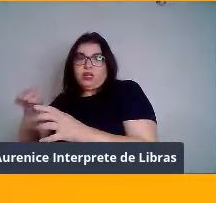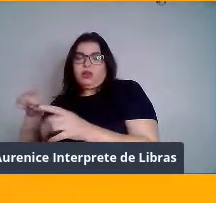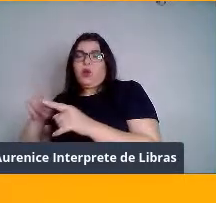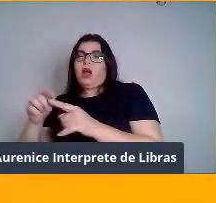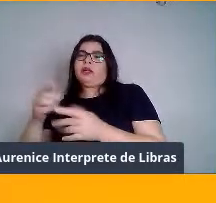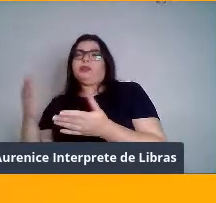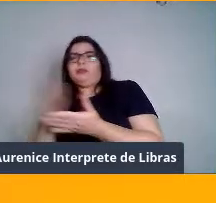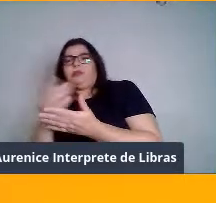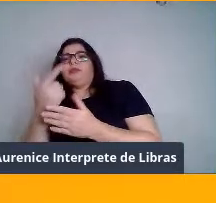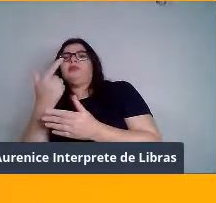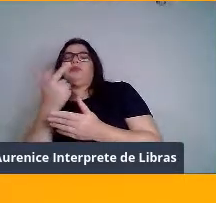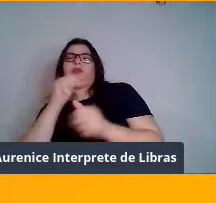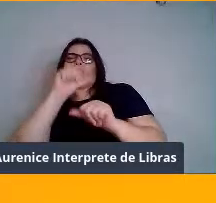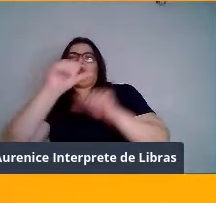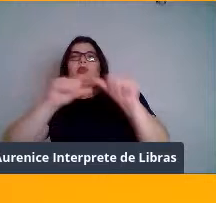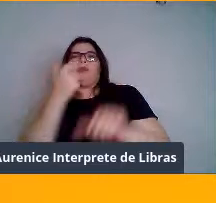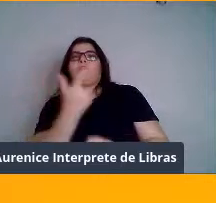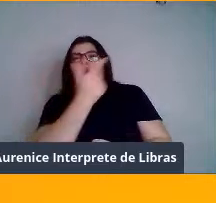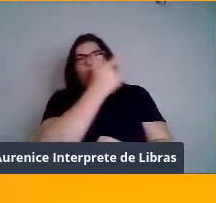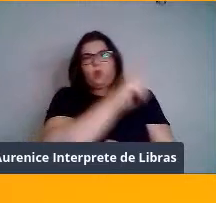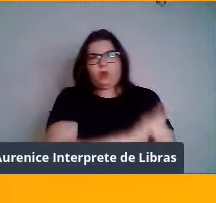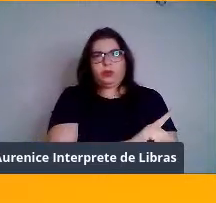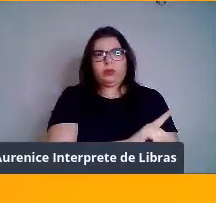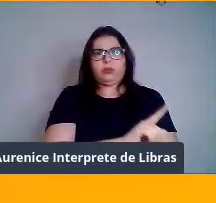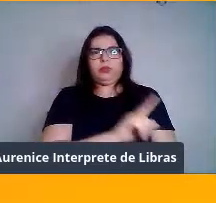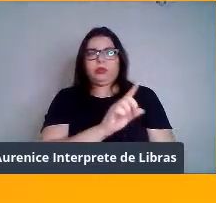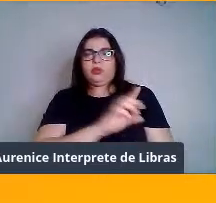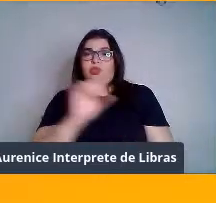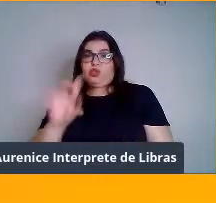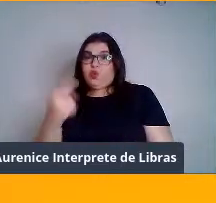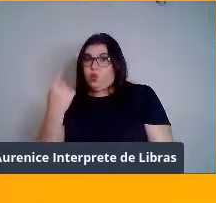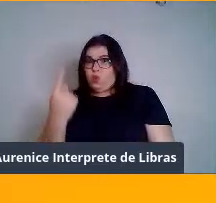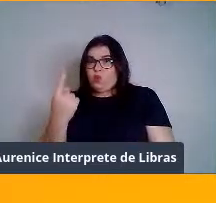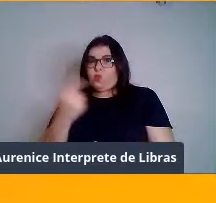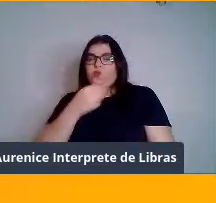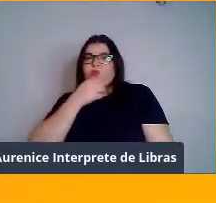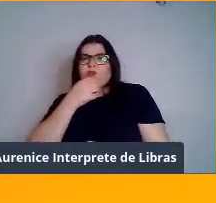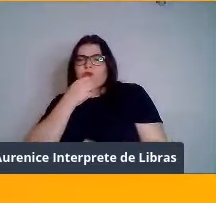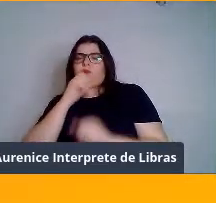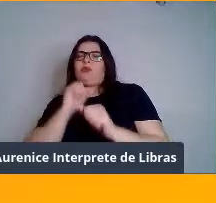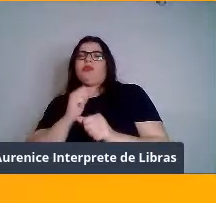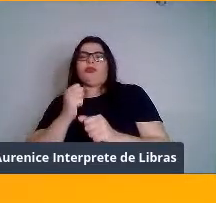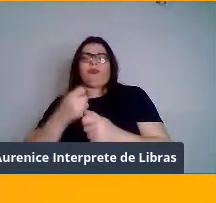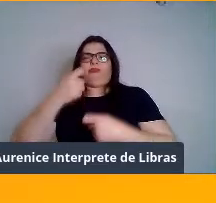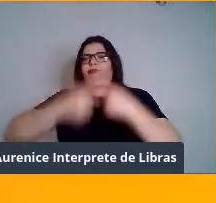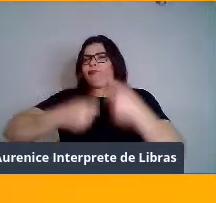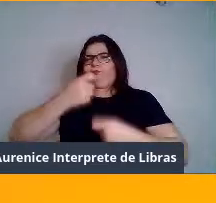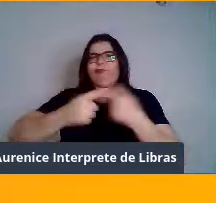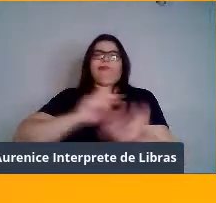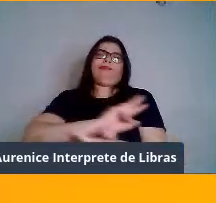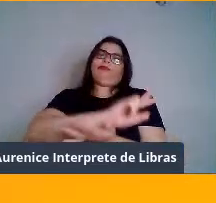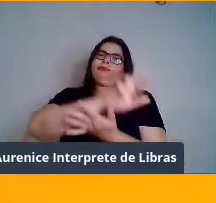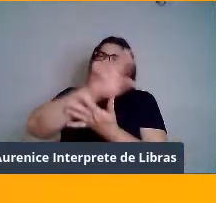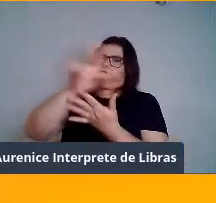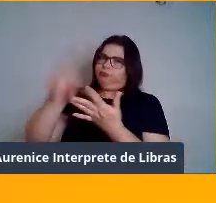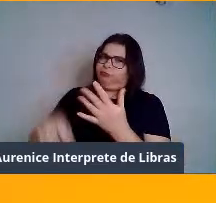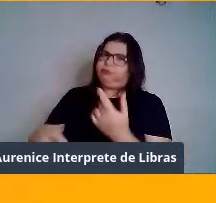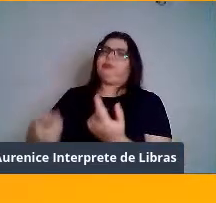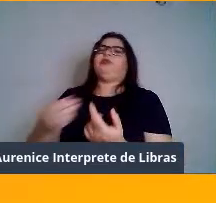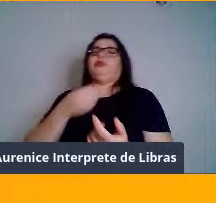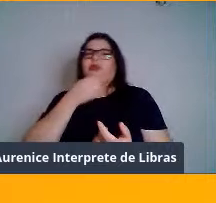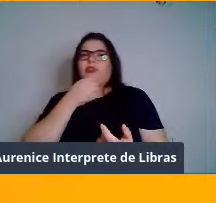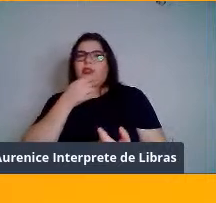necessariamente fiel a somente um macho. longo da vida, ela pode reproduzir com vários, né? E também ocorrem sistemas de poliginia